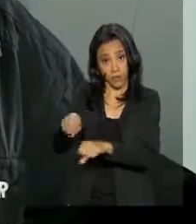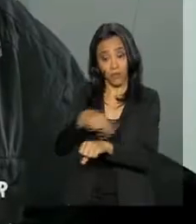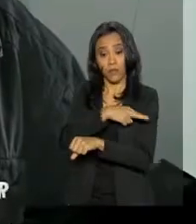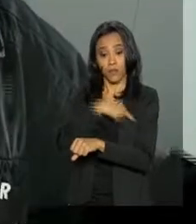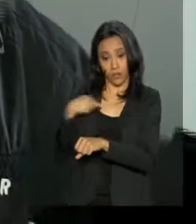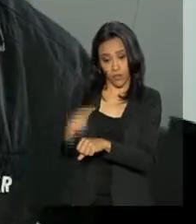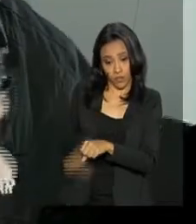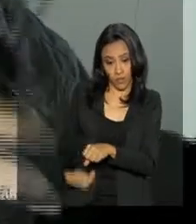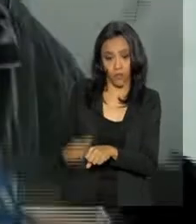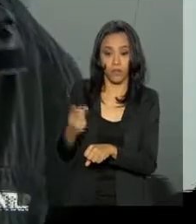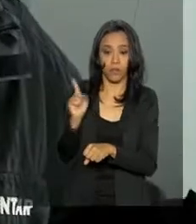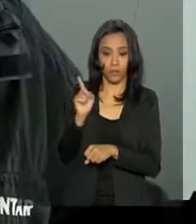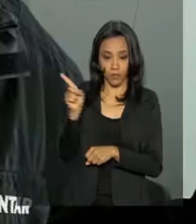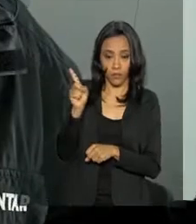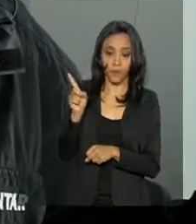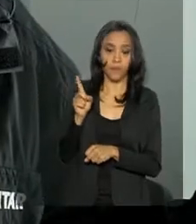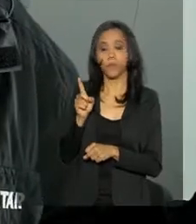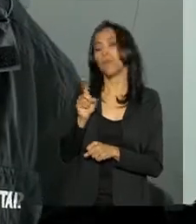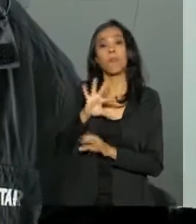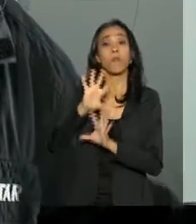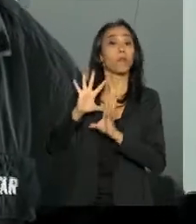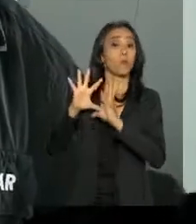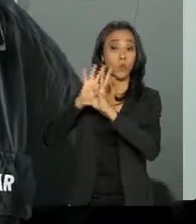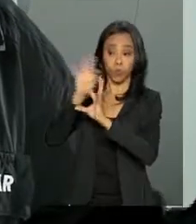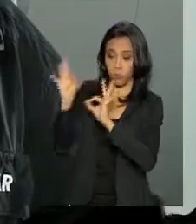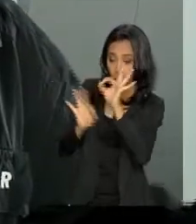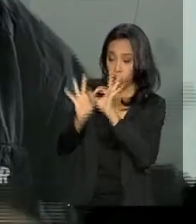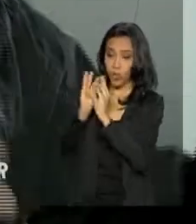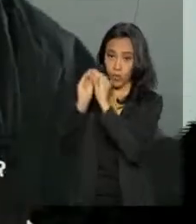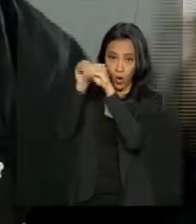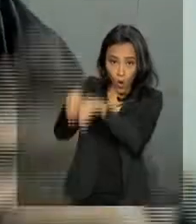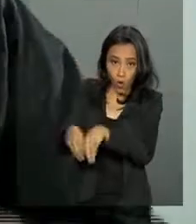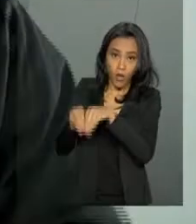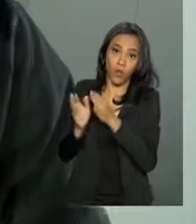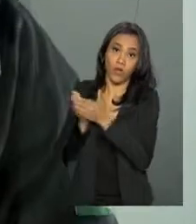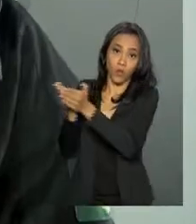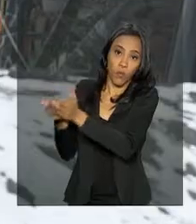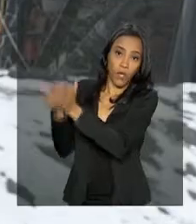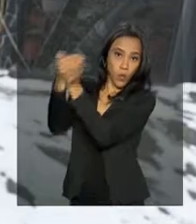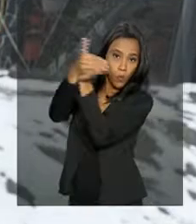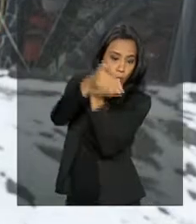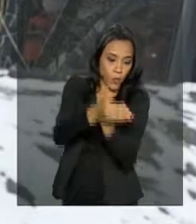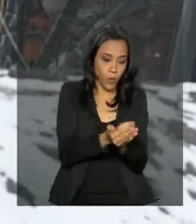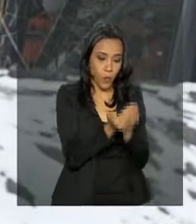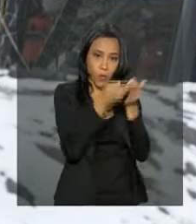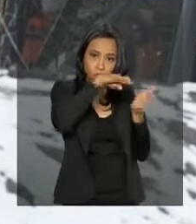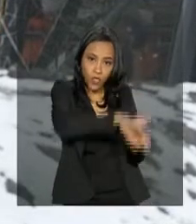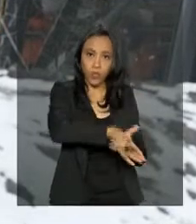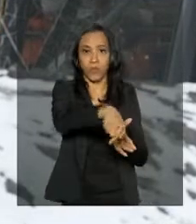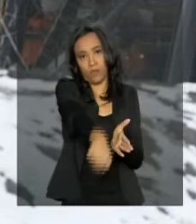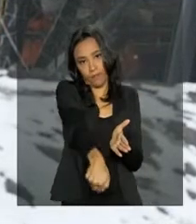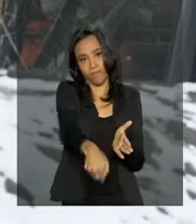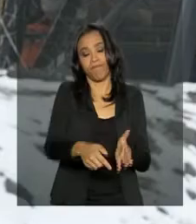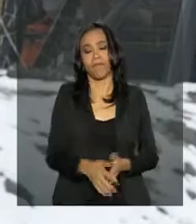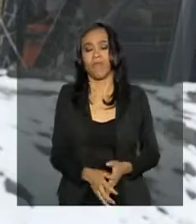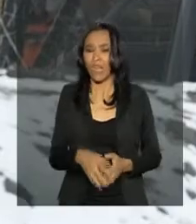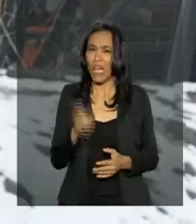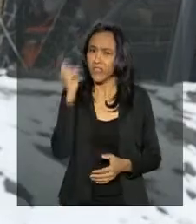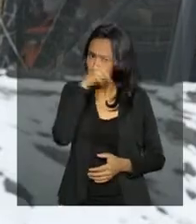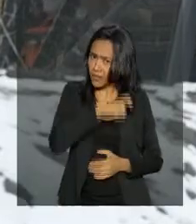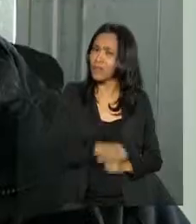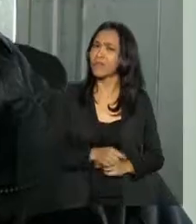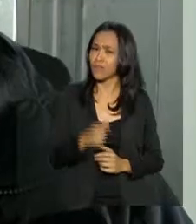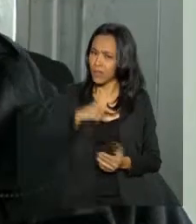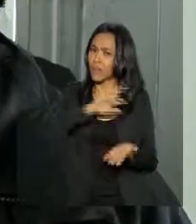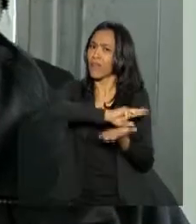Estando tudo ok, ela foi colocada dentro do navio e do navio vêm plantar. Mas dificuldades existem e são